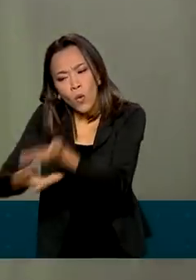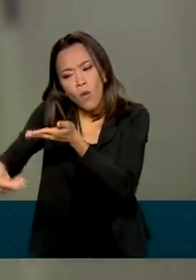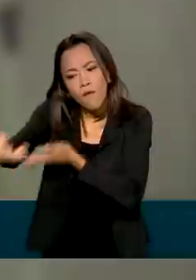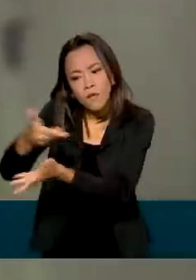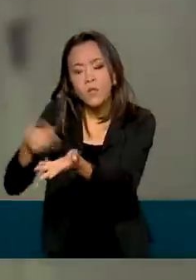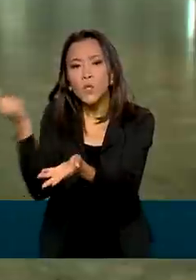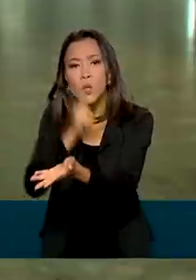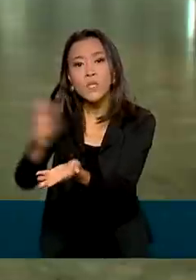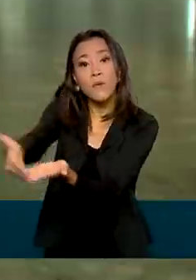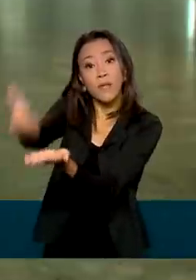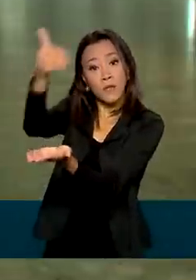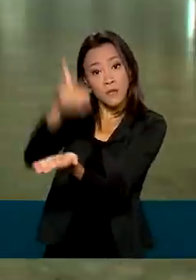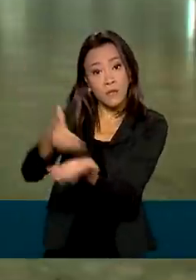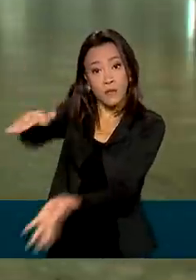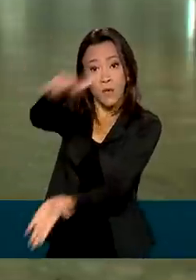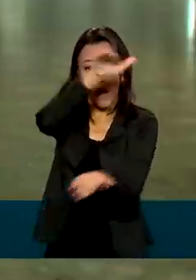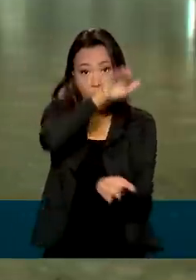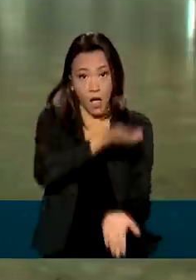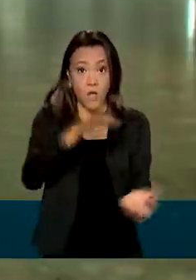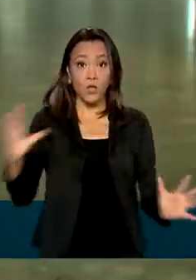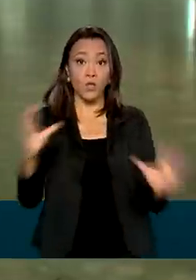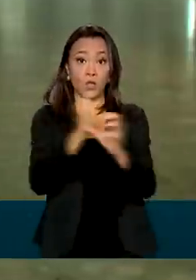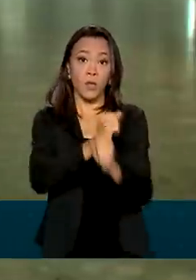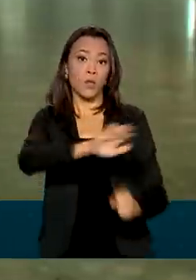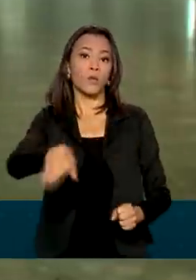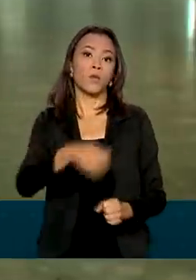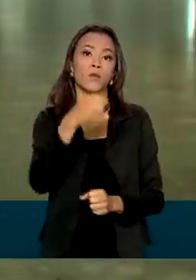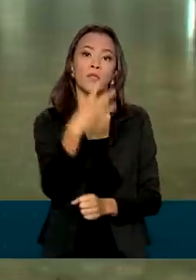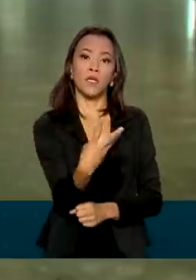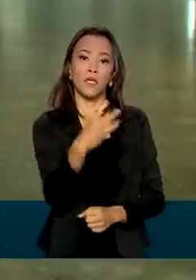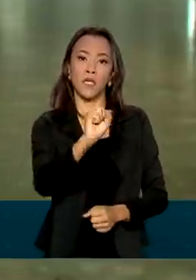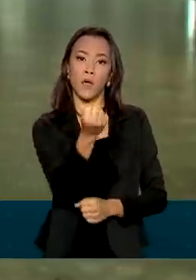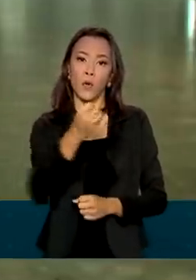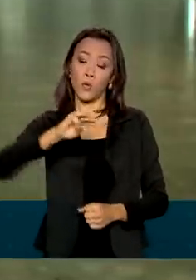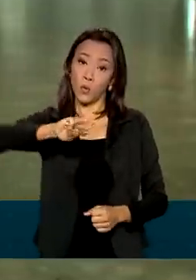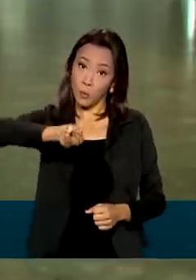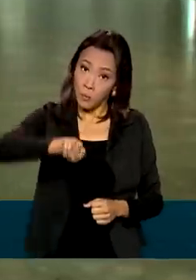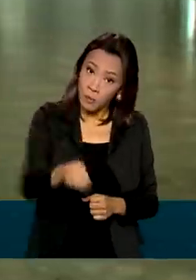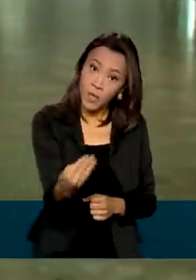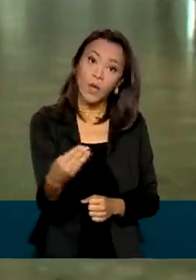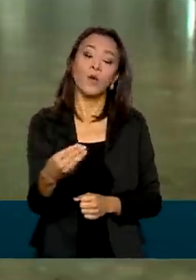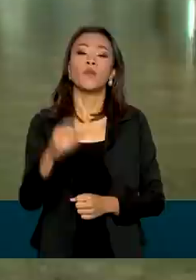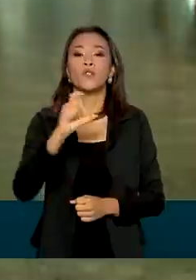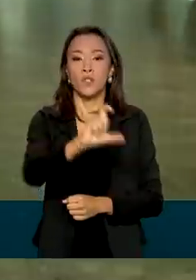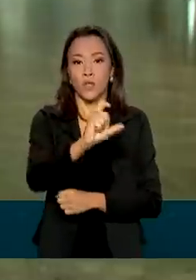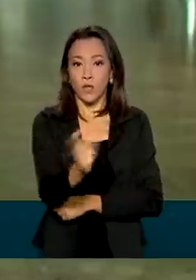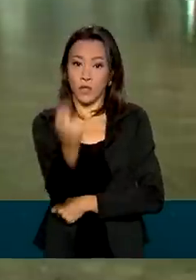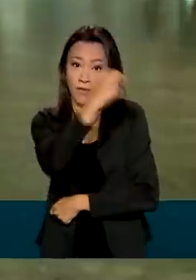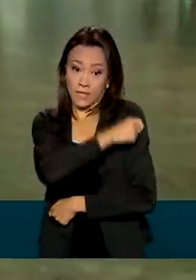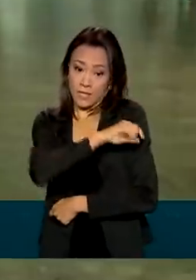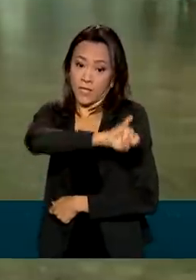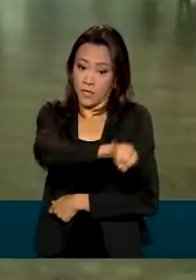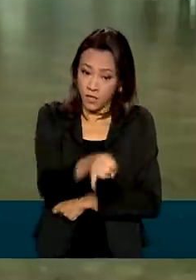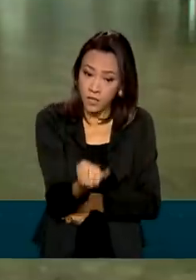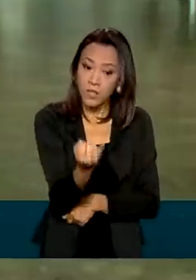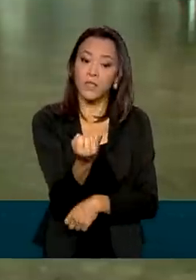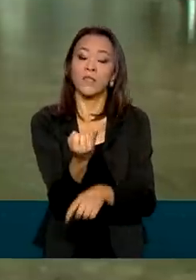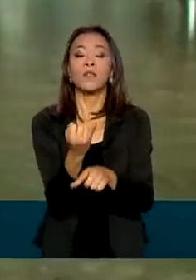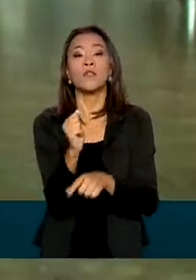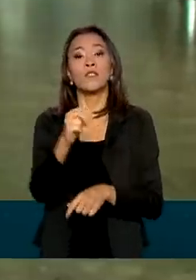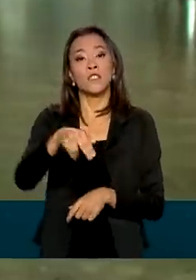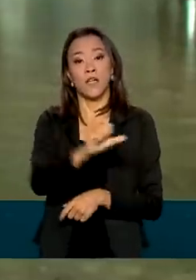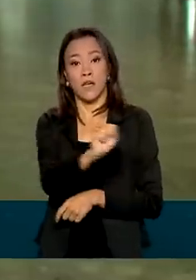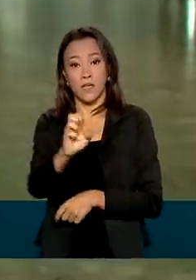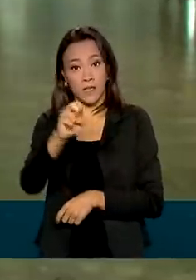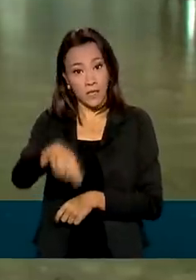doses. No total, serão adquiridas 38 milhões de doses da vacina da Janssen, que deverão ser entregues entre